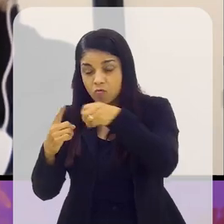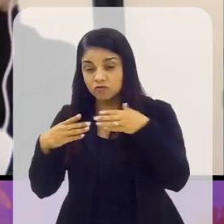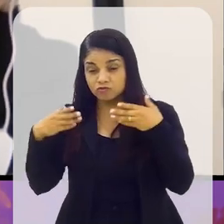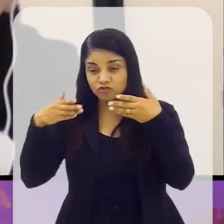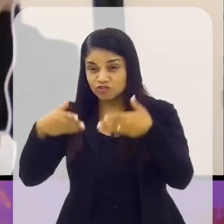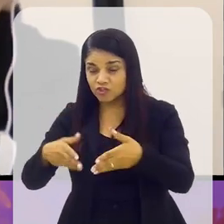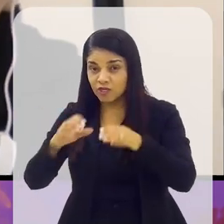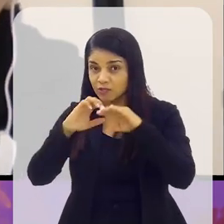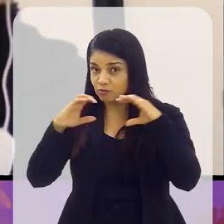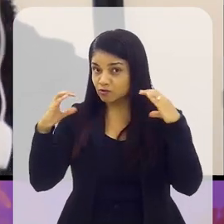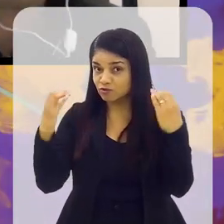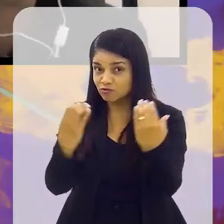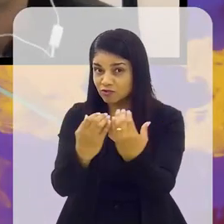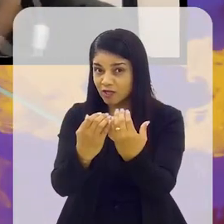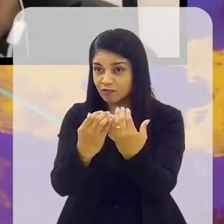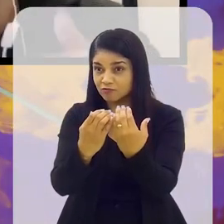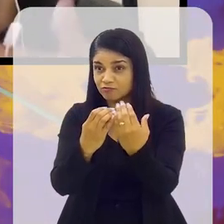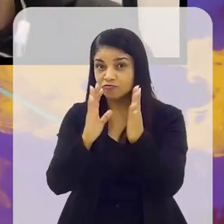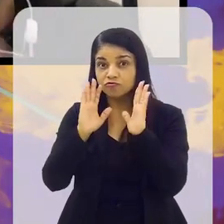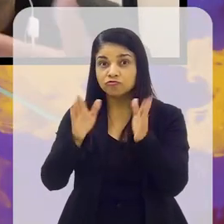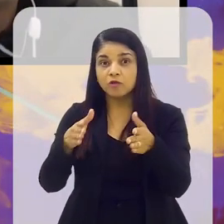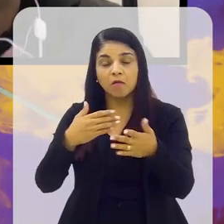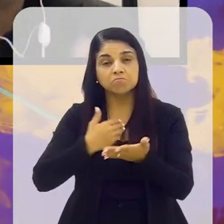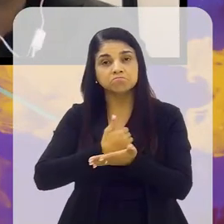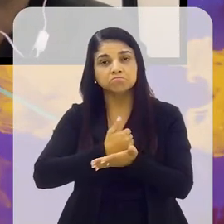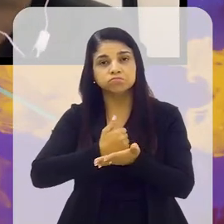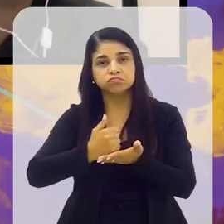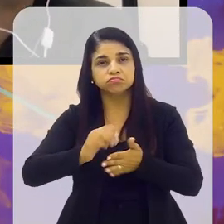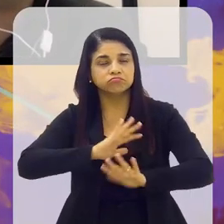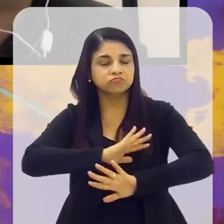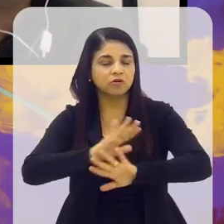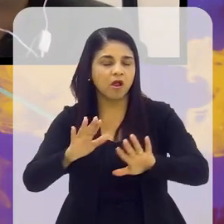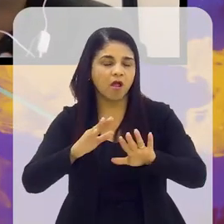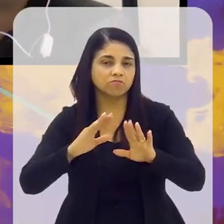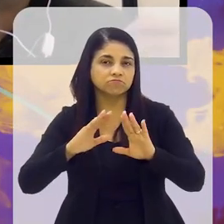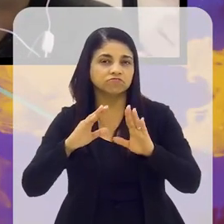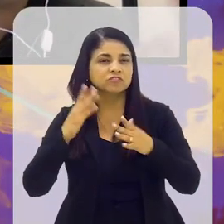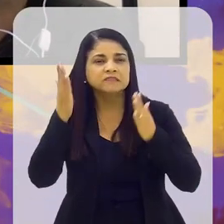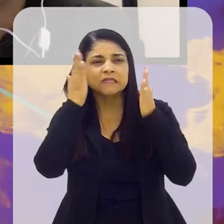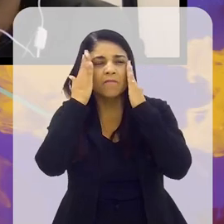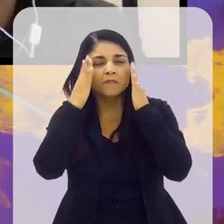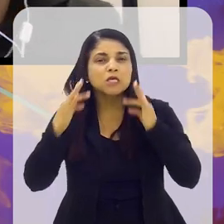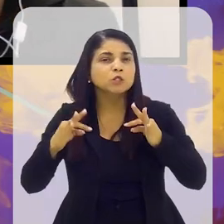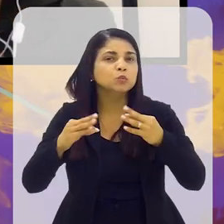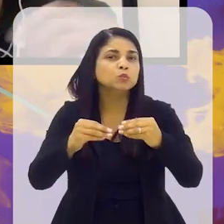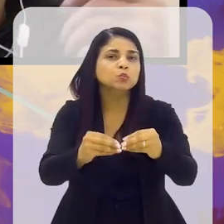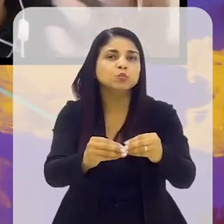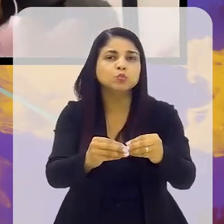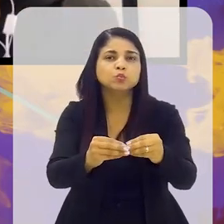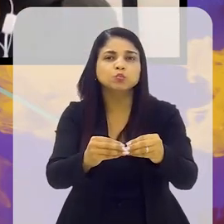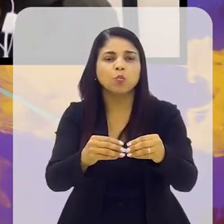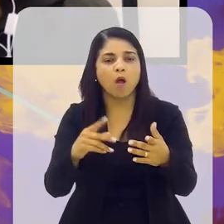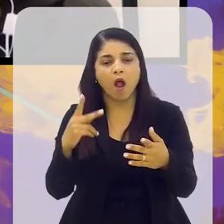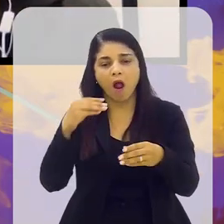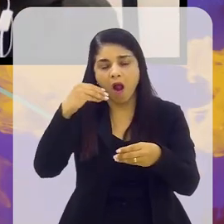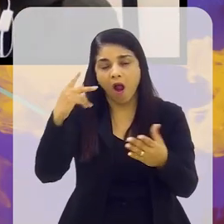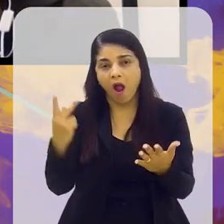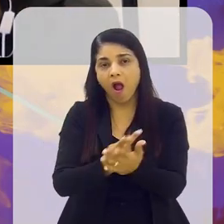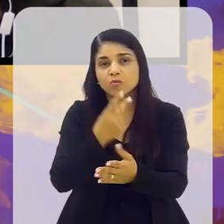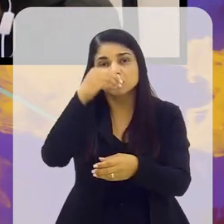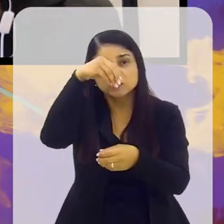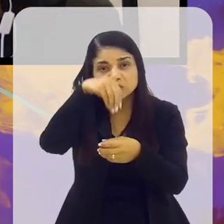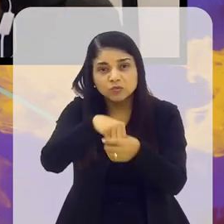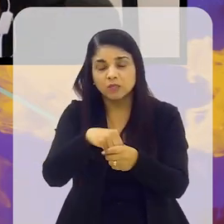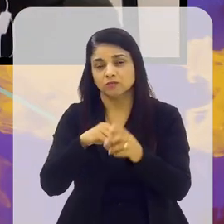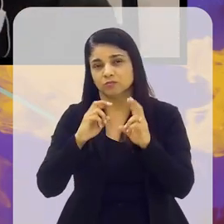estádio, né, isso tudo já havia sido passado. Já se sabia tudo, exatamente o que